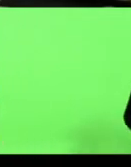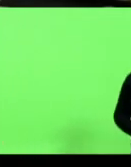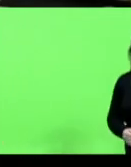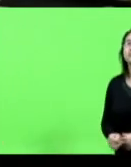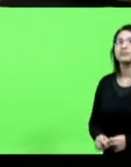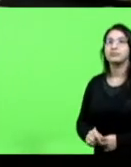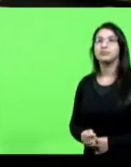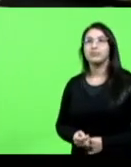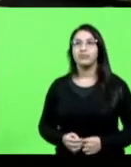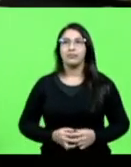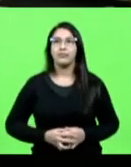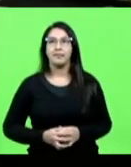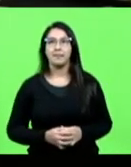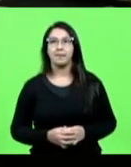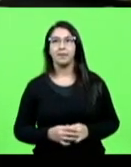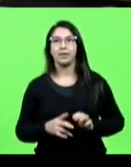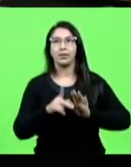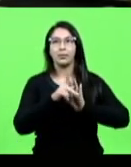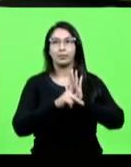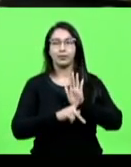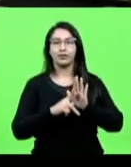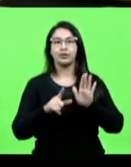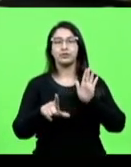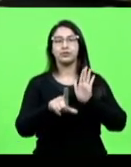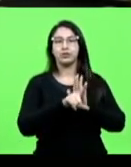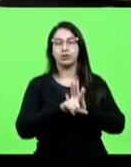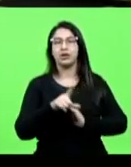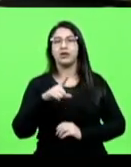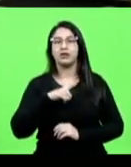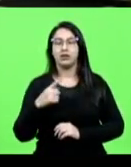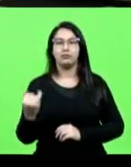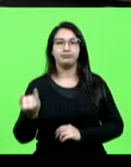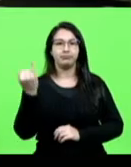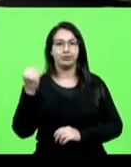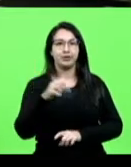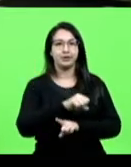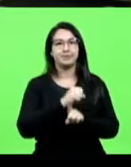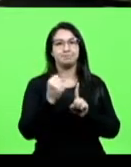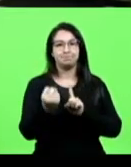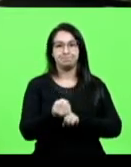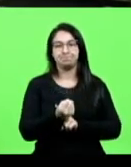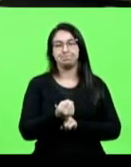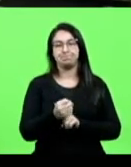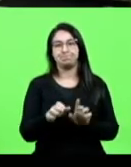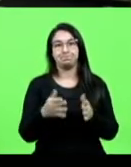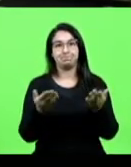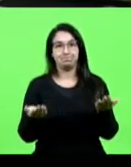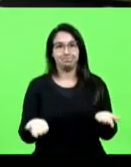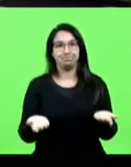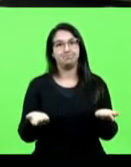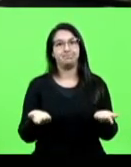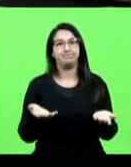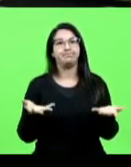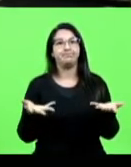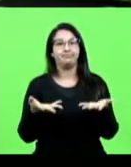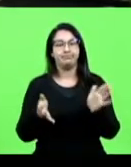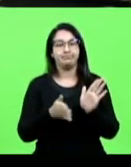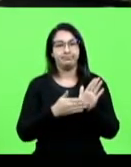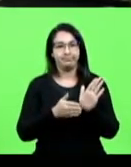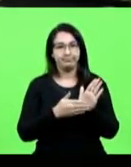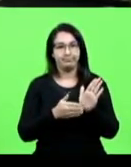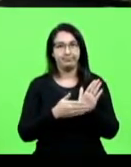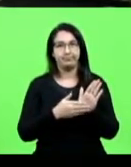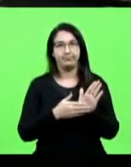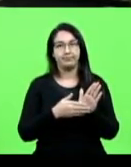pelo projeto de lei, sob exame, tem relevância social e, sendo assim, deslumbro presente na proposta o